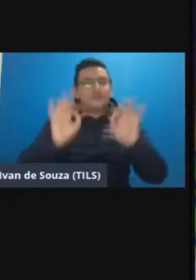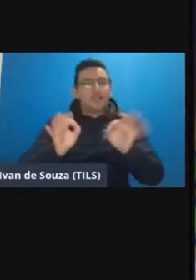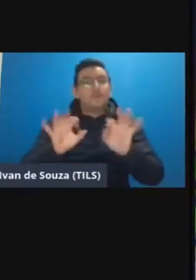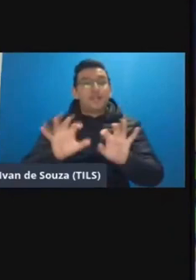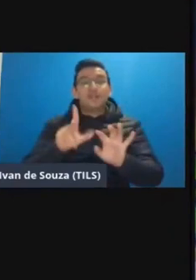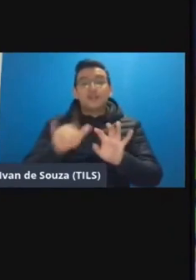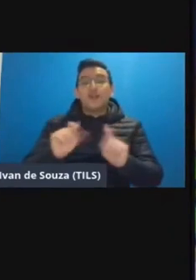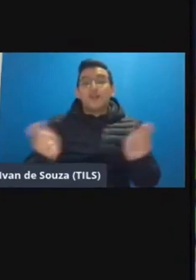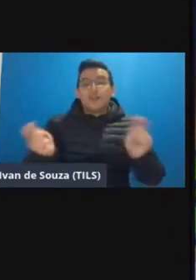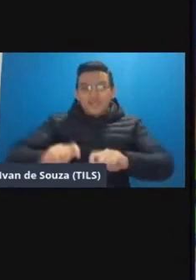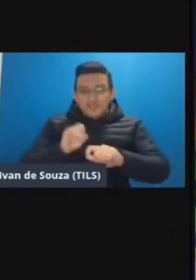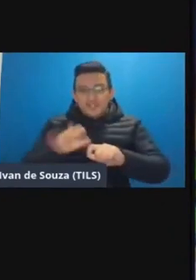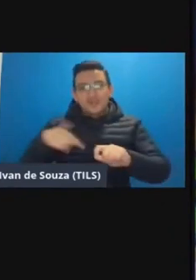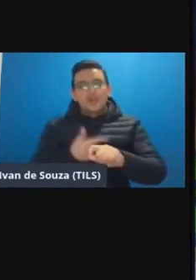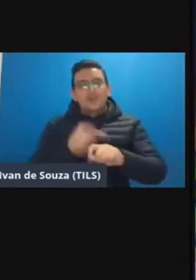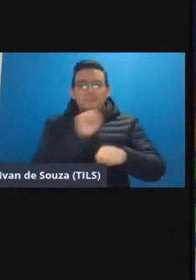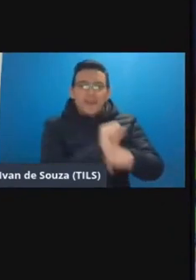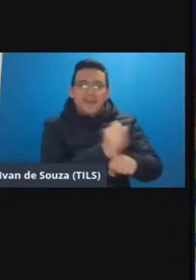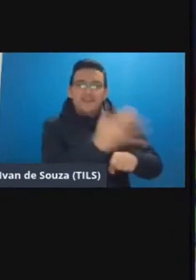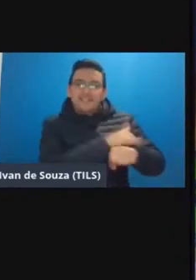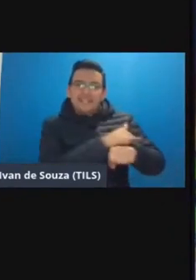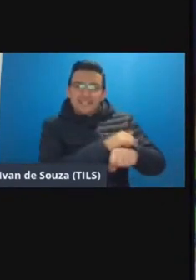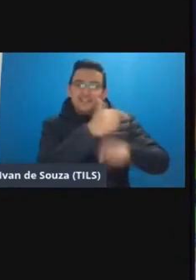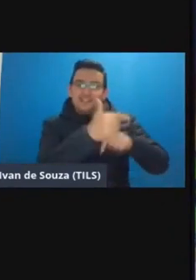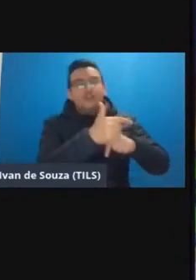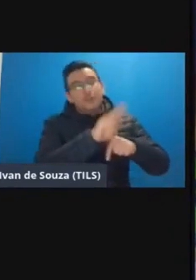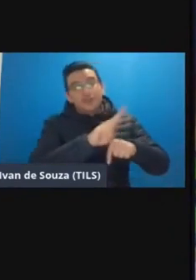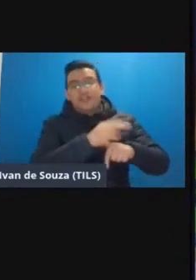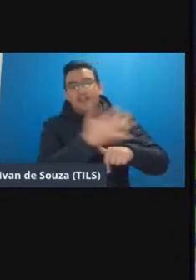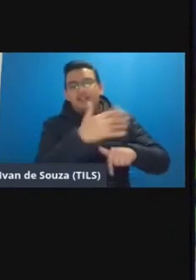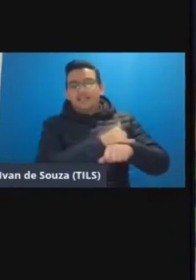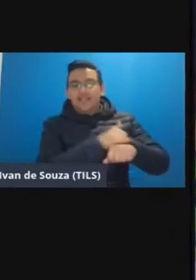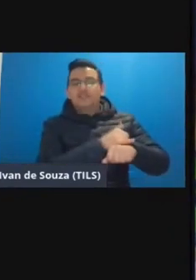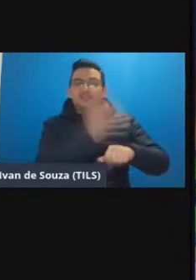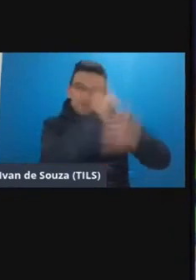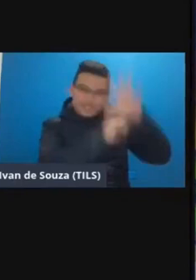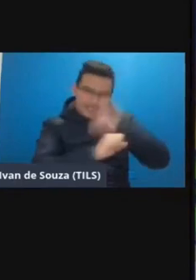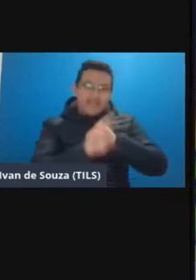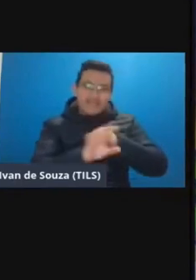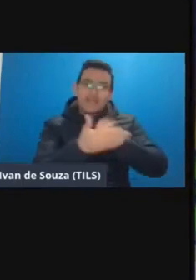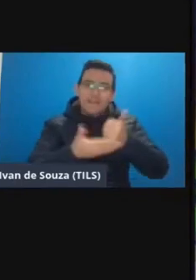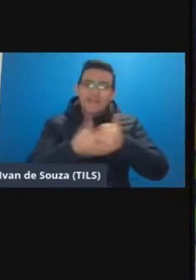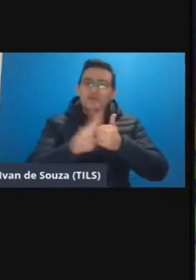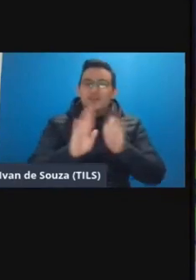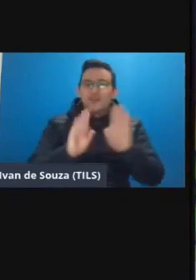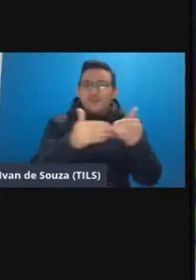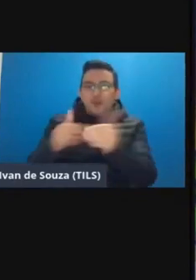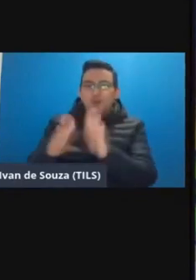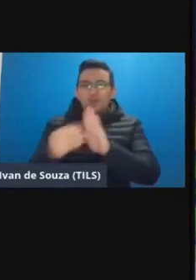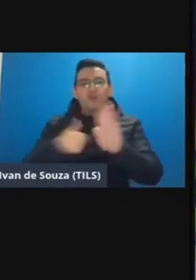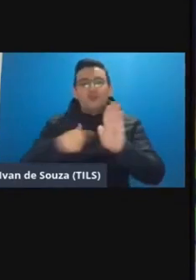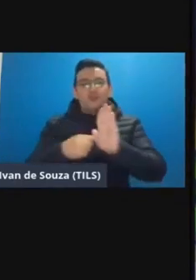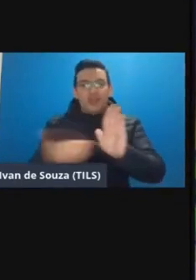isso vai ser possível se a gente lançar mão de diferentes estratégias de aprendizagem essa é a premissa para se usar essas abordagens esses modelos que eu vou